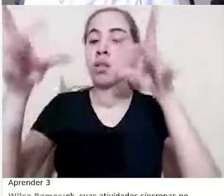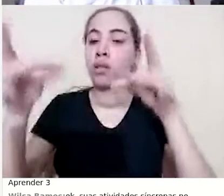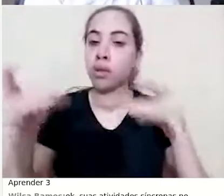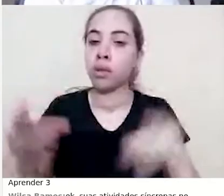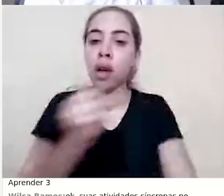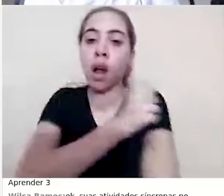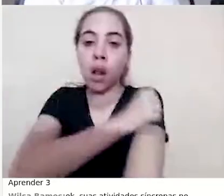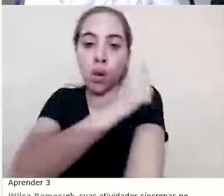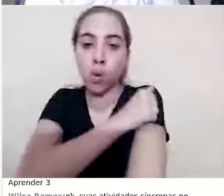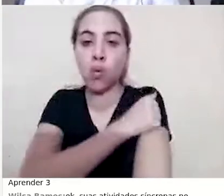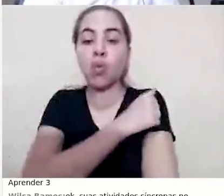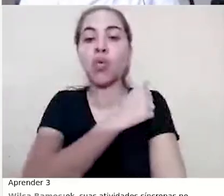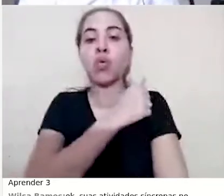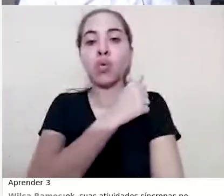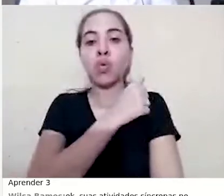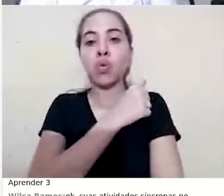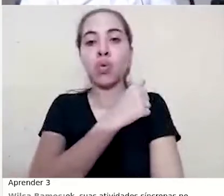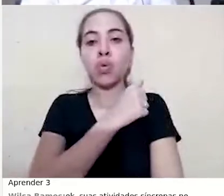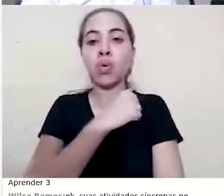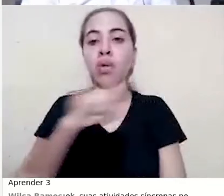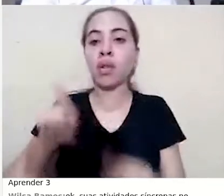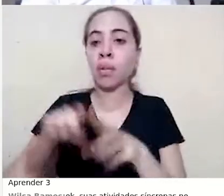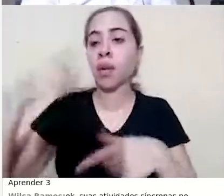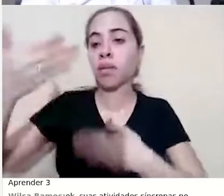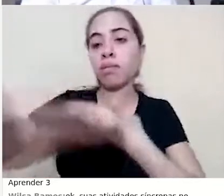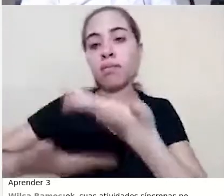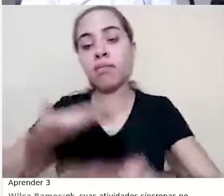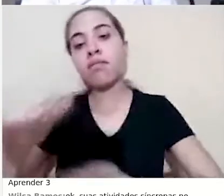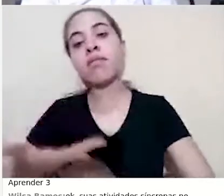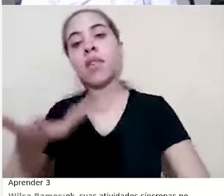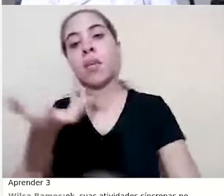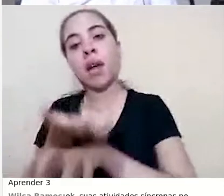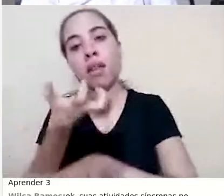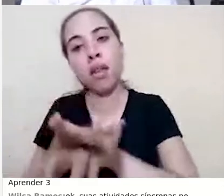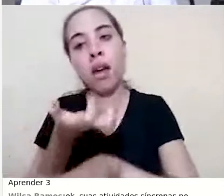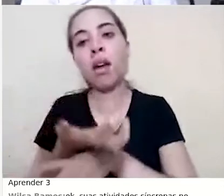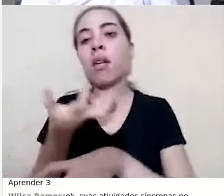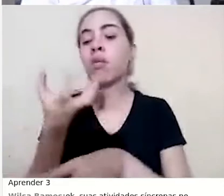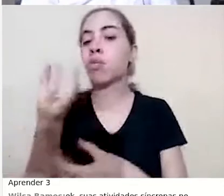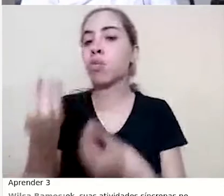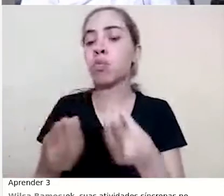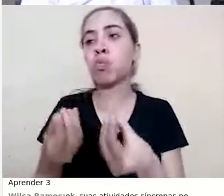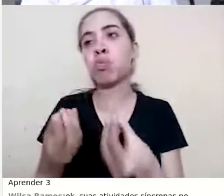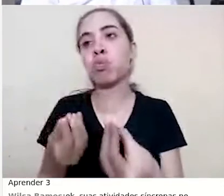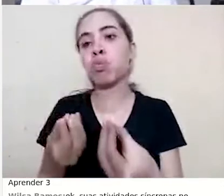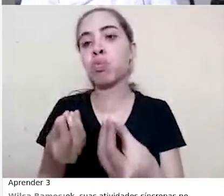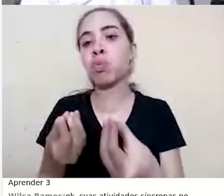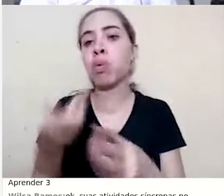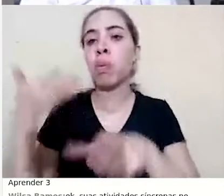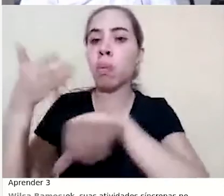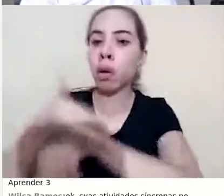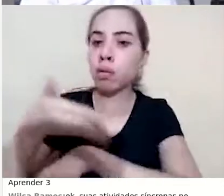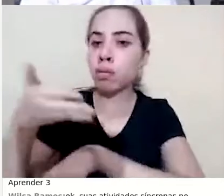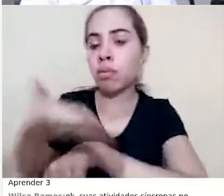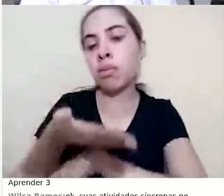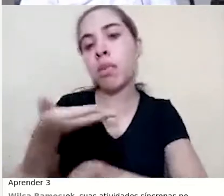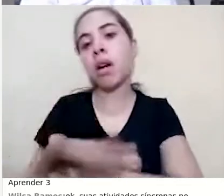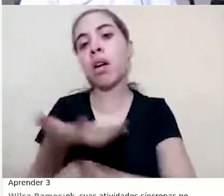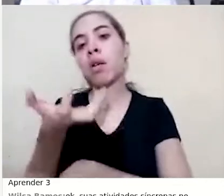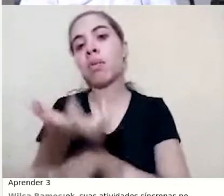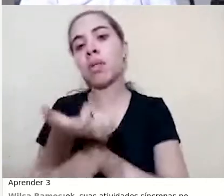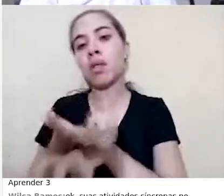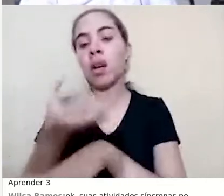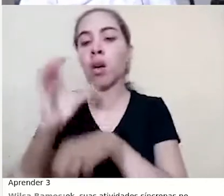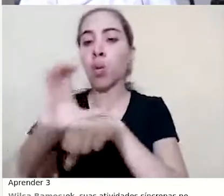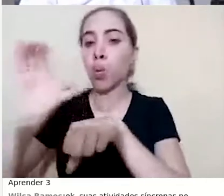alunos estão interagindo com a disciplina, ou seja, quantas vezes eles logaram no curso, que não é um tão importante,